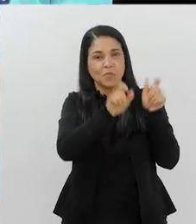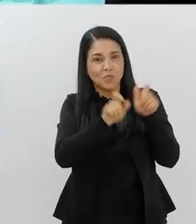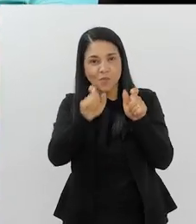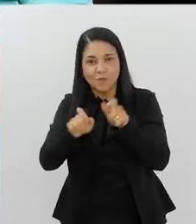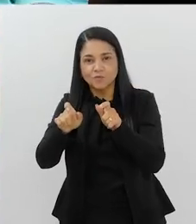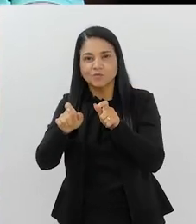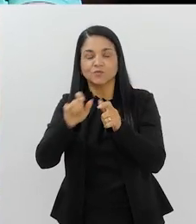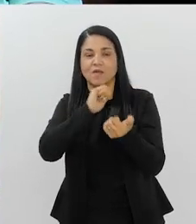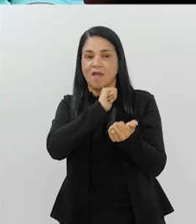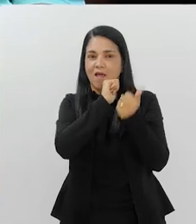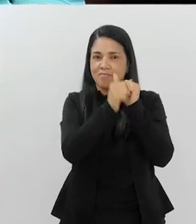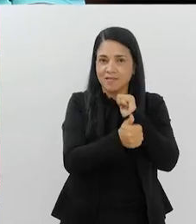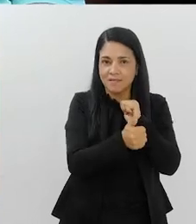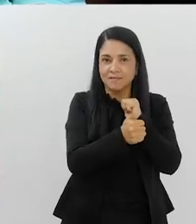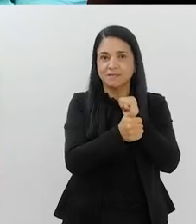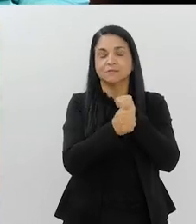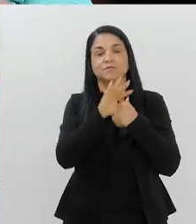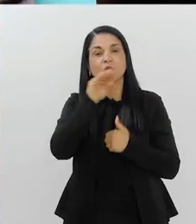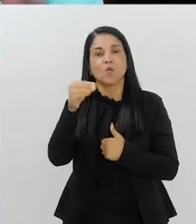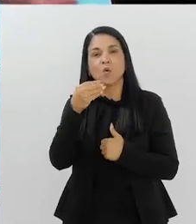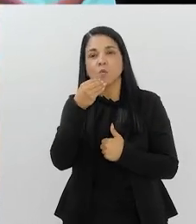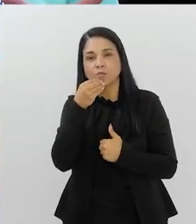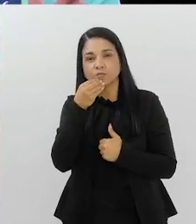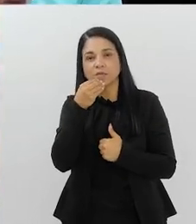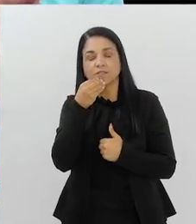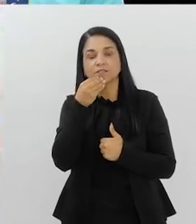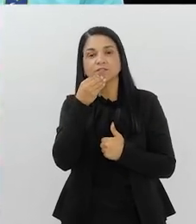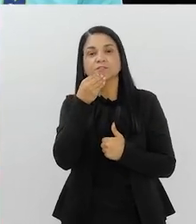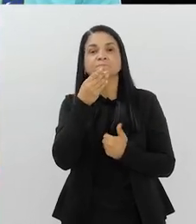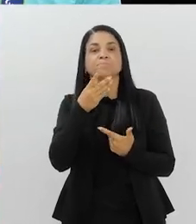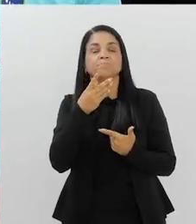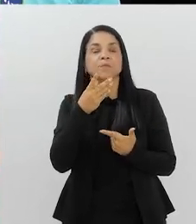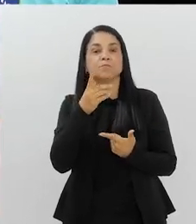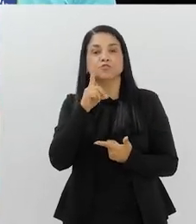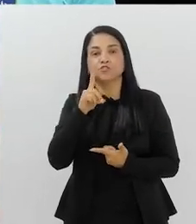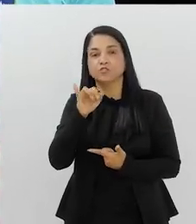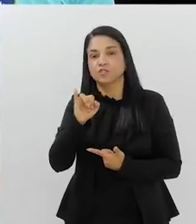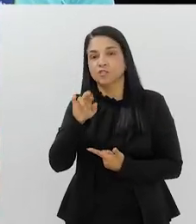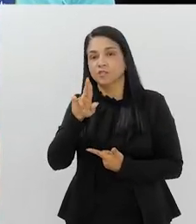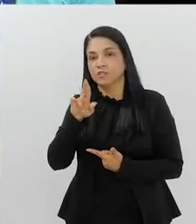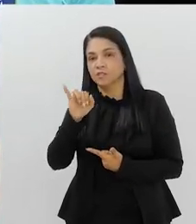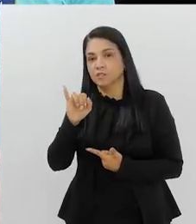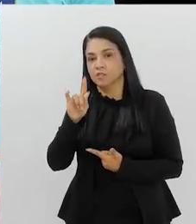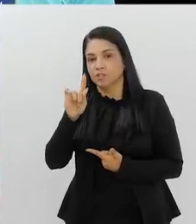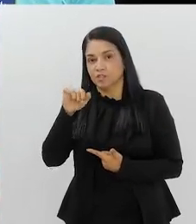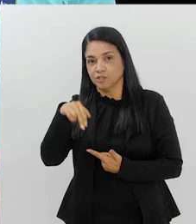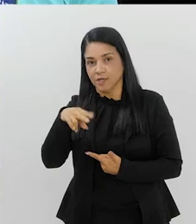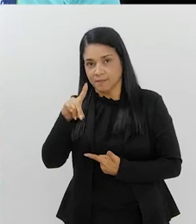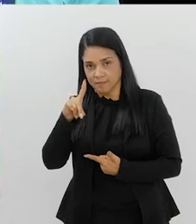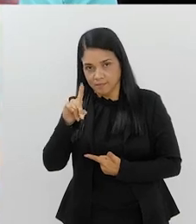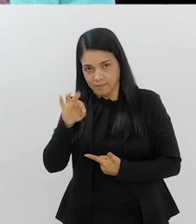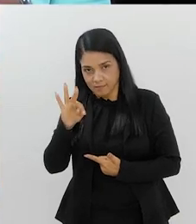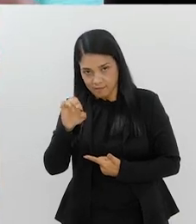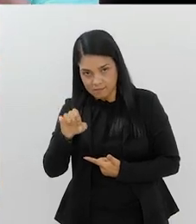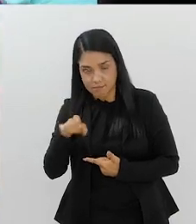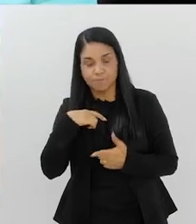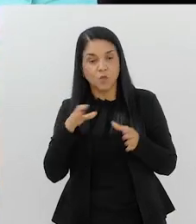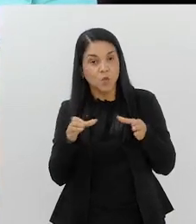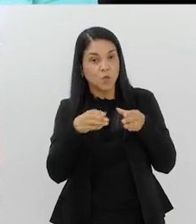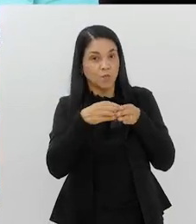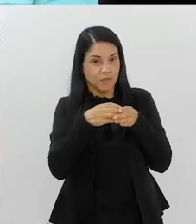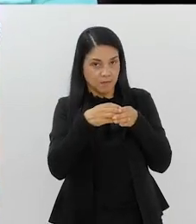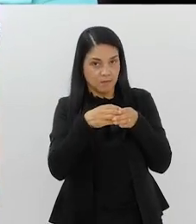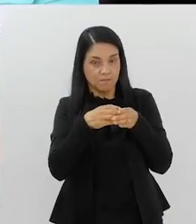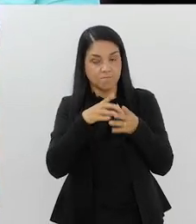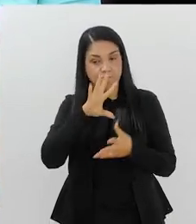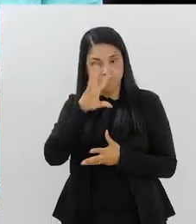Oportunidade para atletas, oportunidade para dirigentes. O Comitê Paralímpico já teve